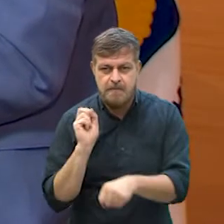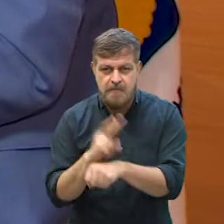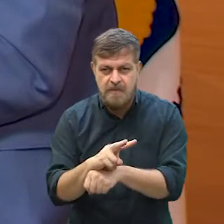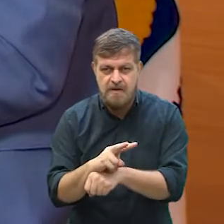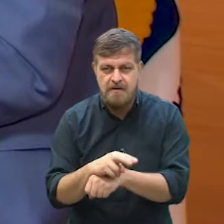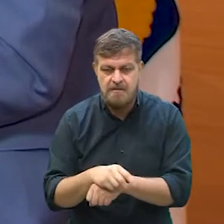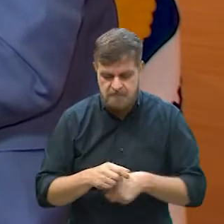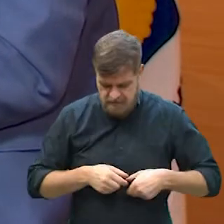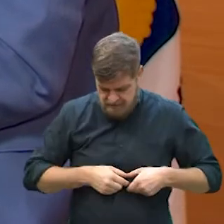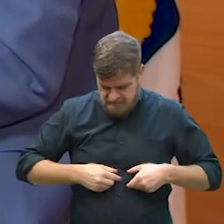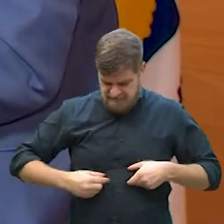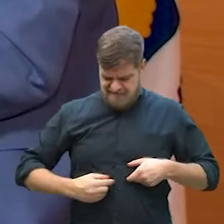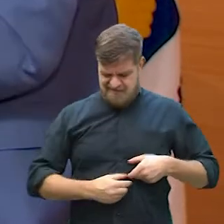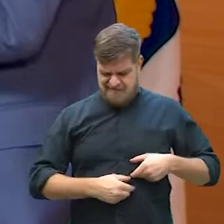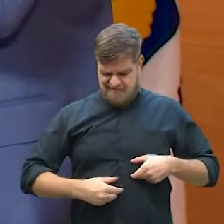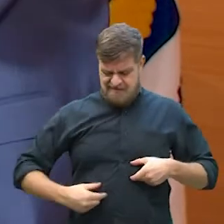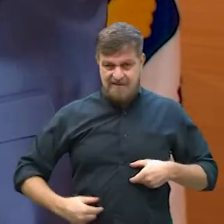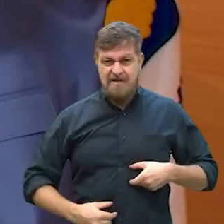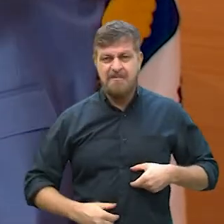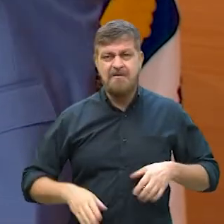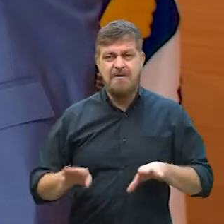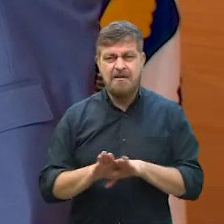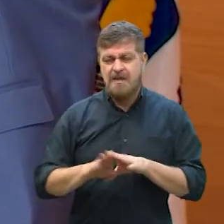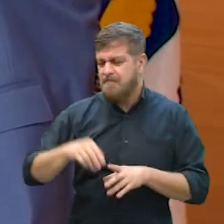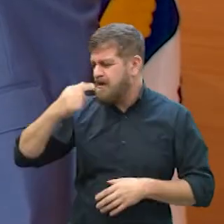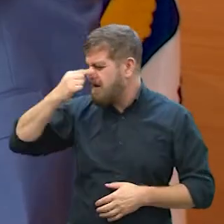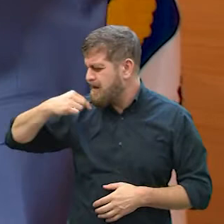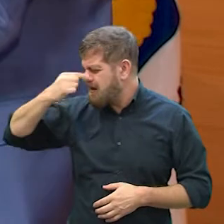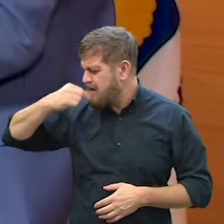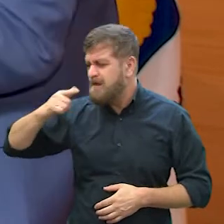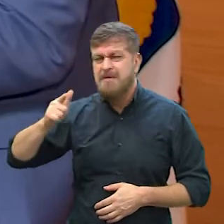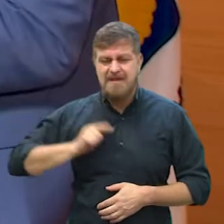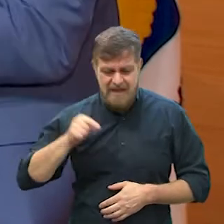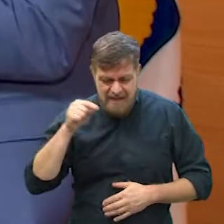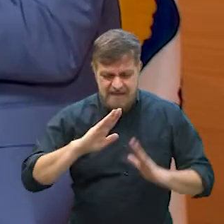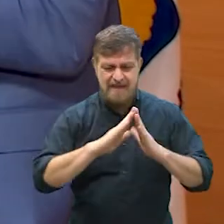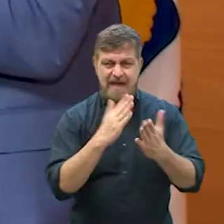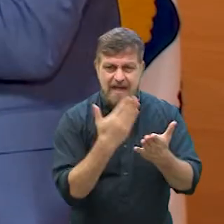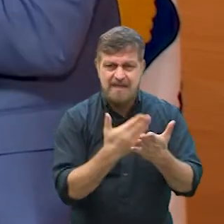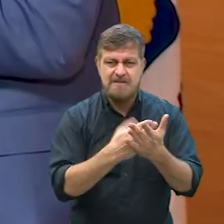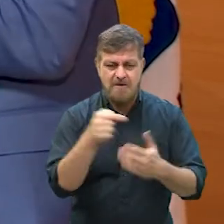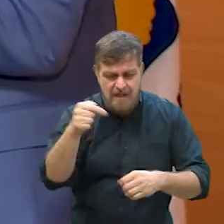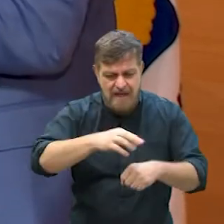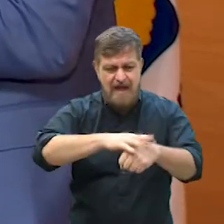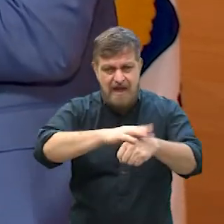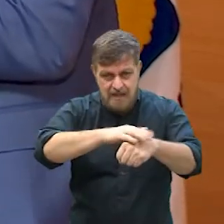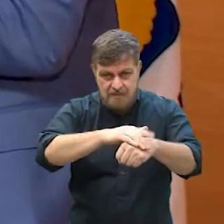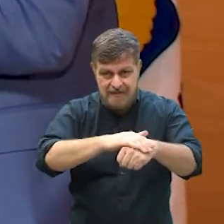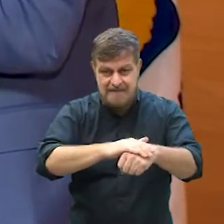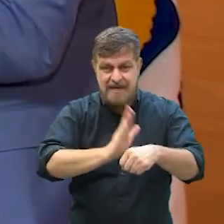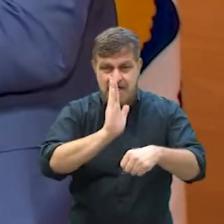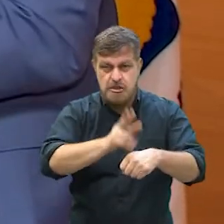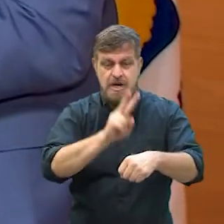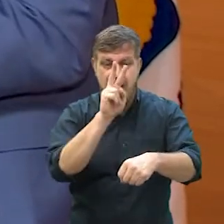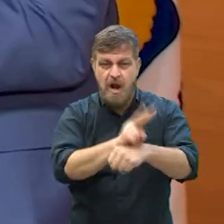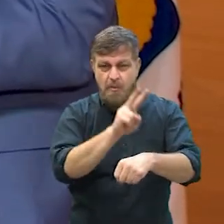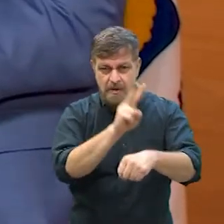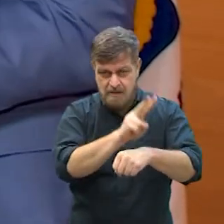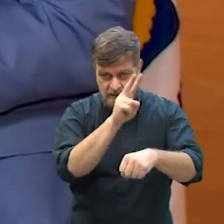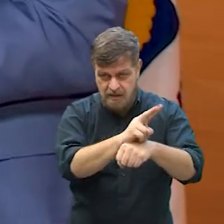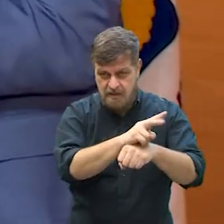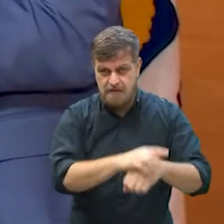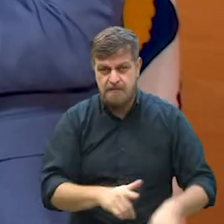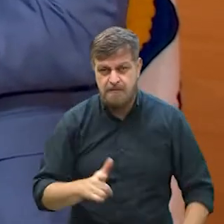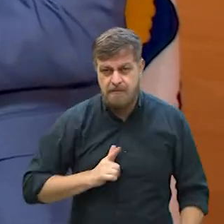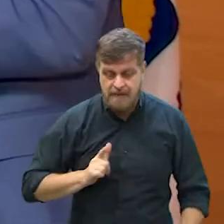vírus do sistema digestivo, teve a SARS-1 que era a influência, então assim, a escola, ela já toma esse tipo de cuidado, ainda